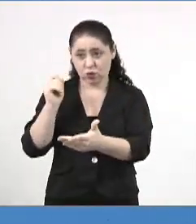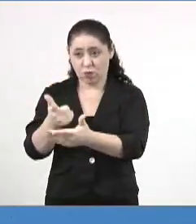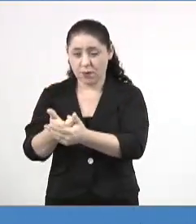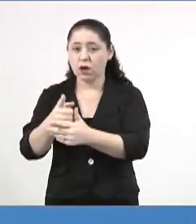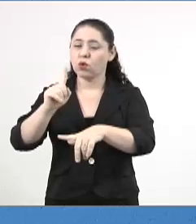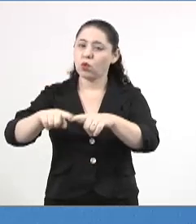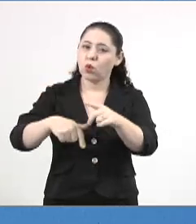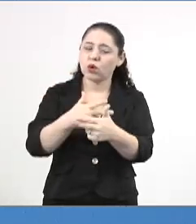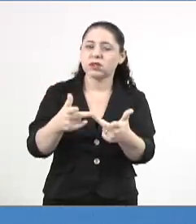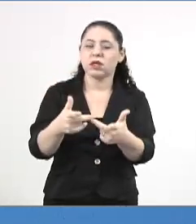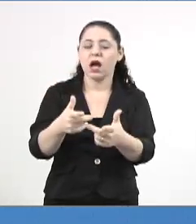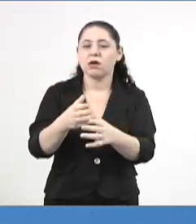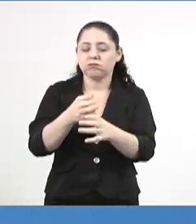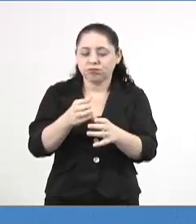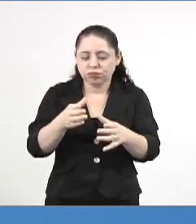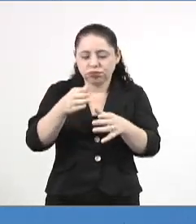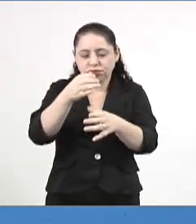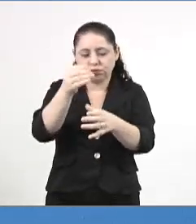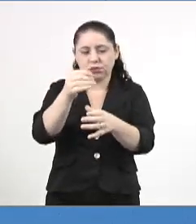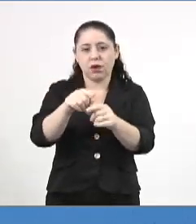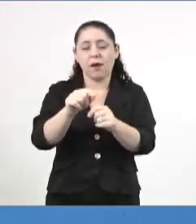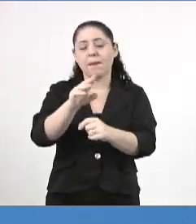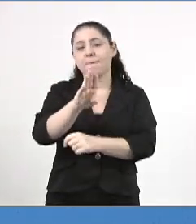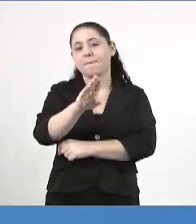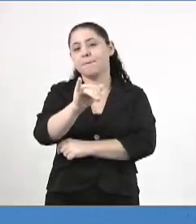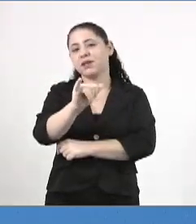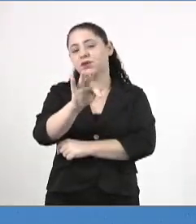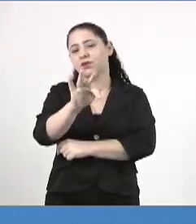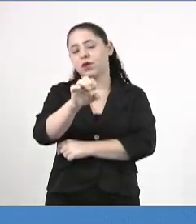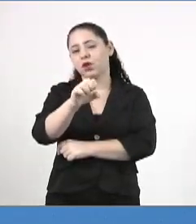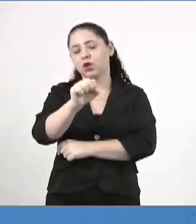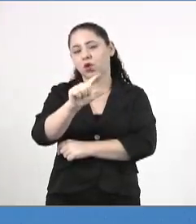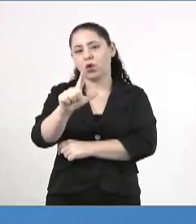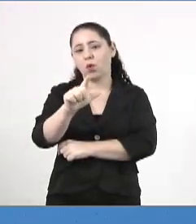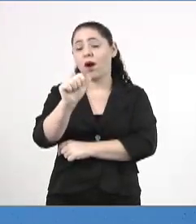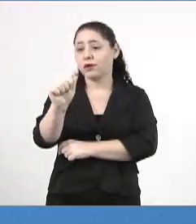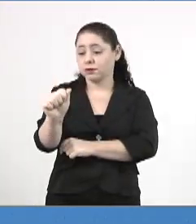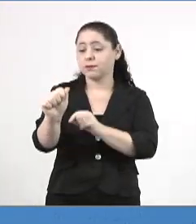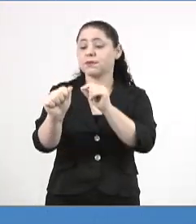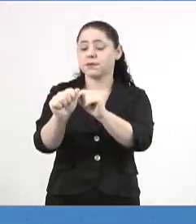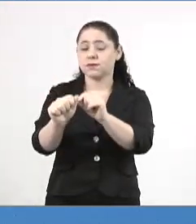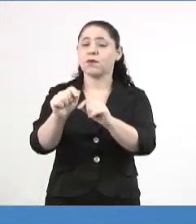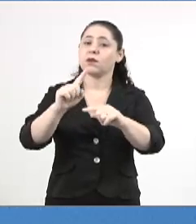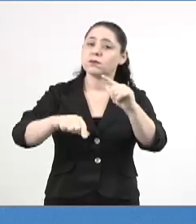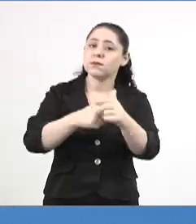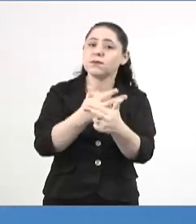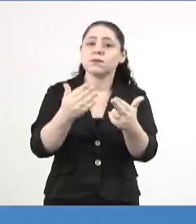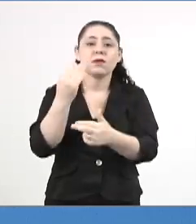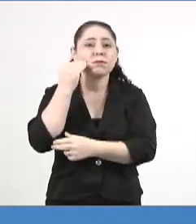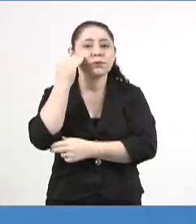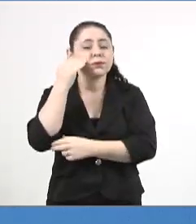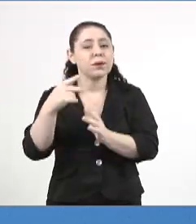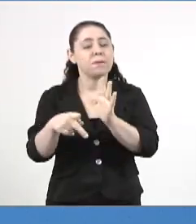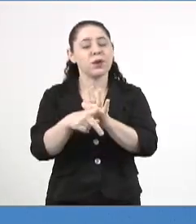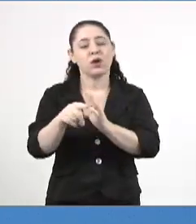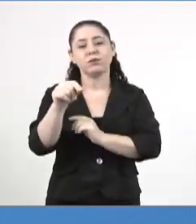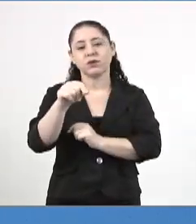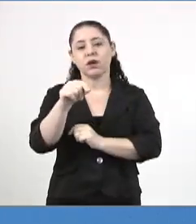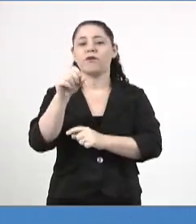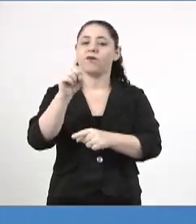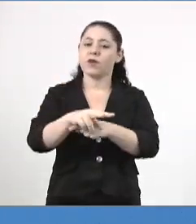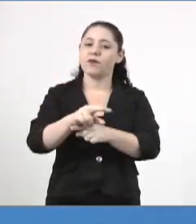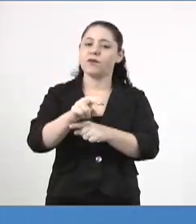presença do composto bisfenol A, BPA, nos produtos e embalagens plásticas comercializadas no